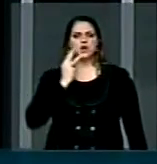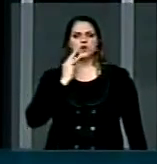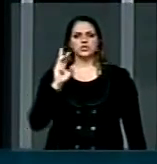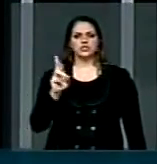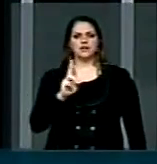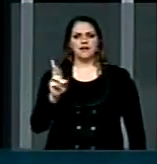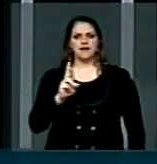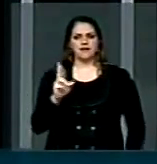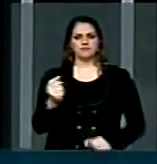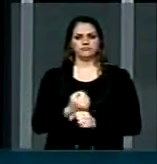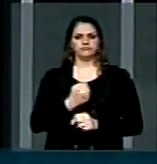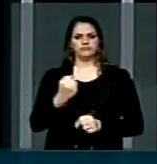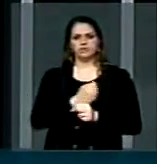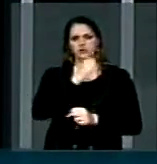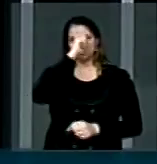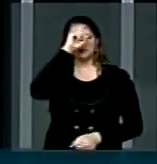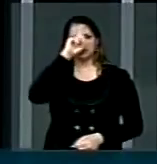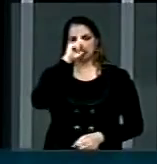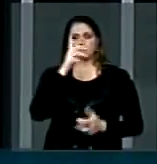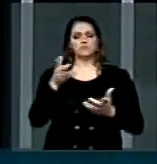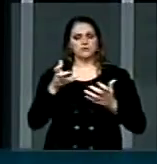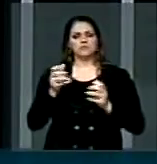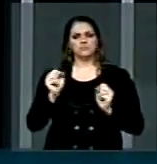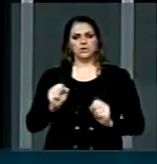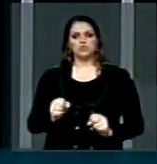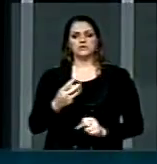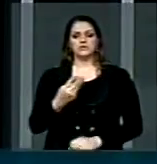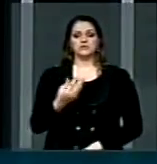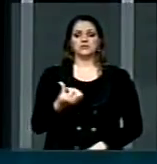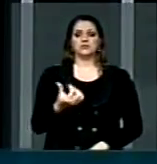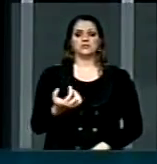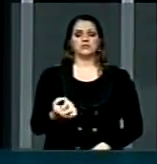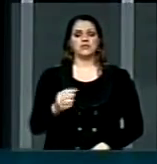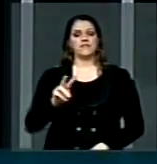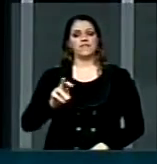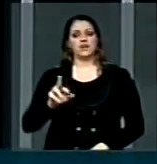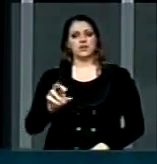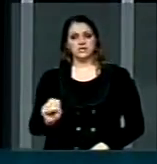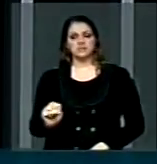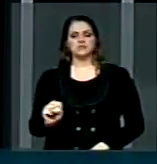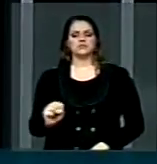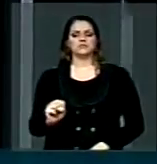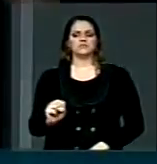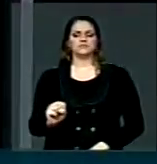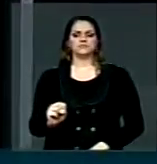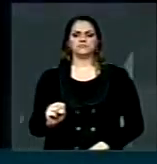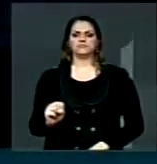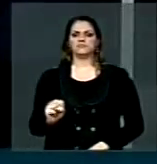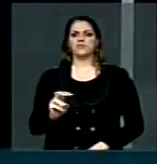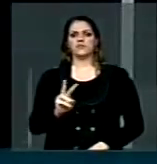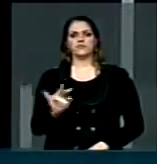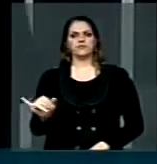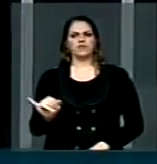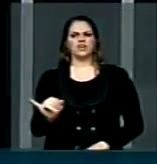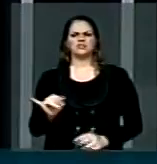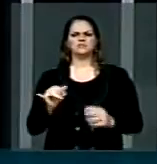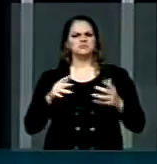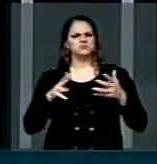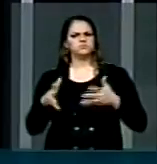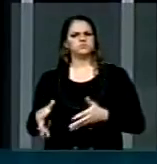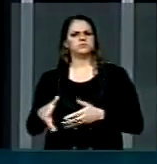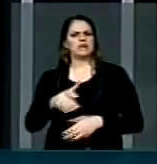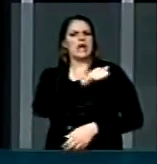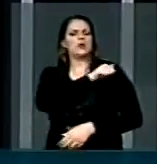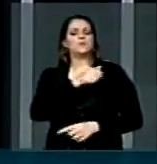cidade, construir um hospital com 360 leitos, dotar a Universidade Federal de Pelotas, que tem curso de enfermagem, de